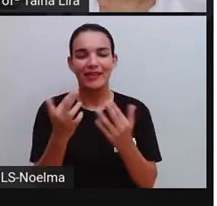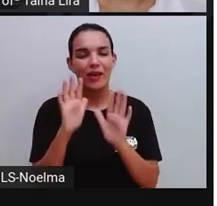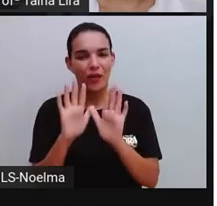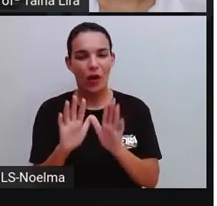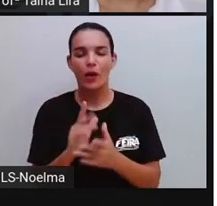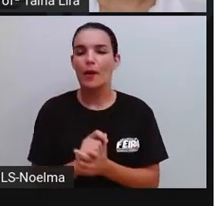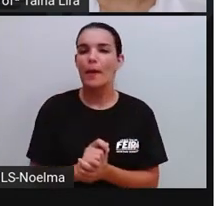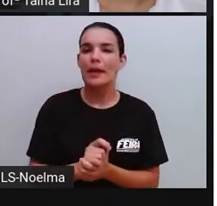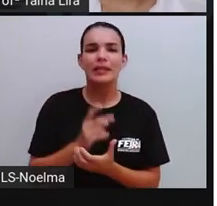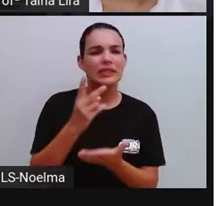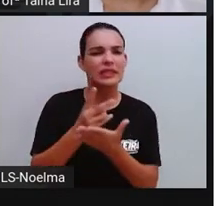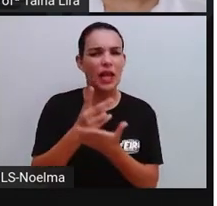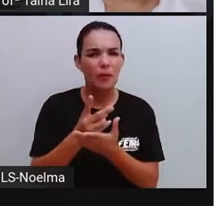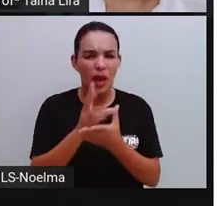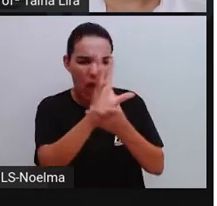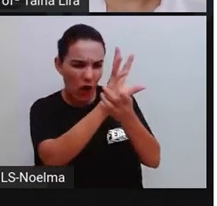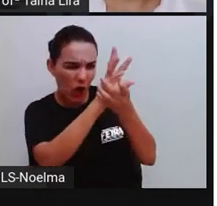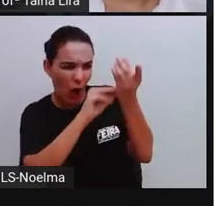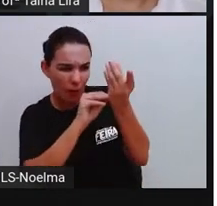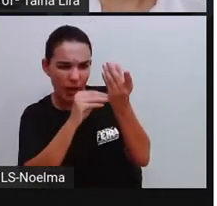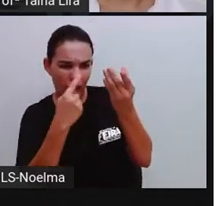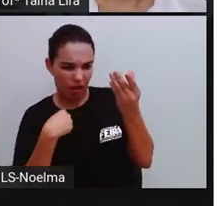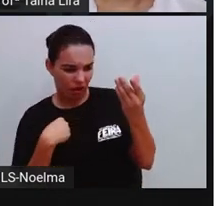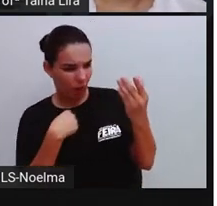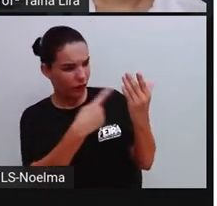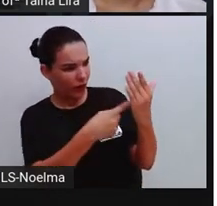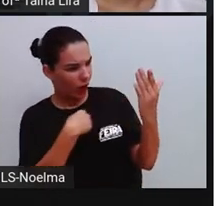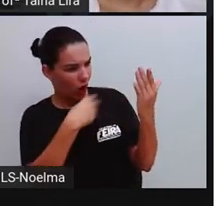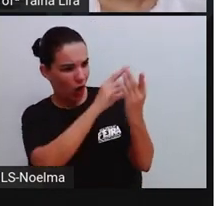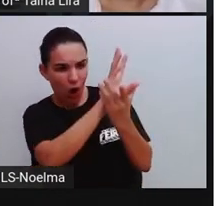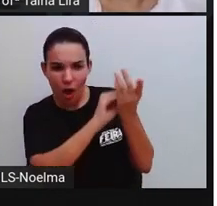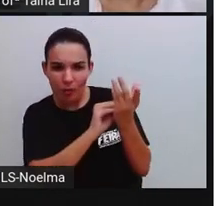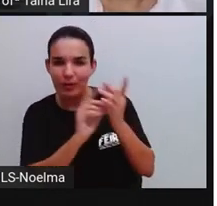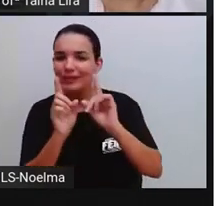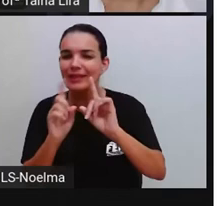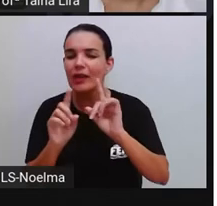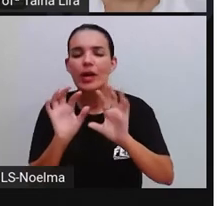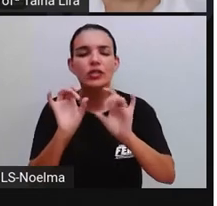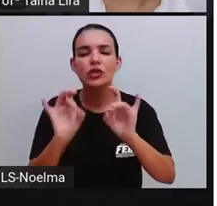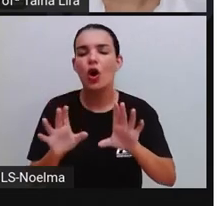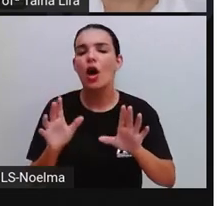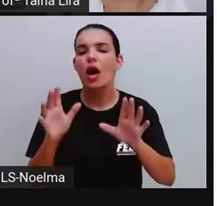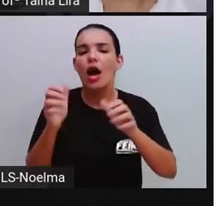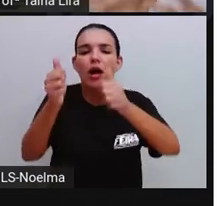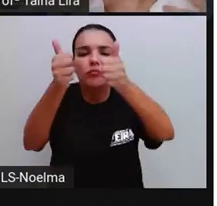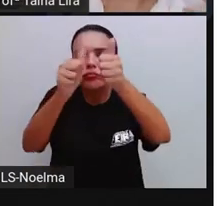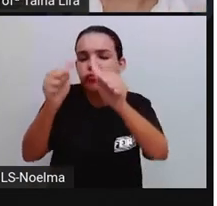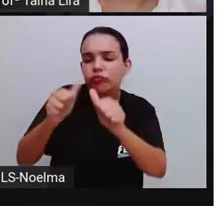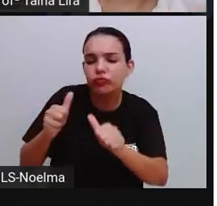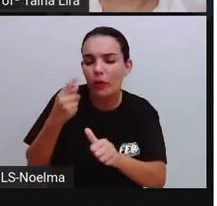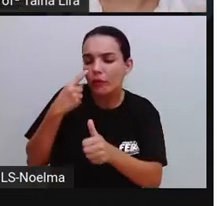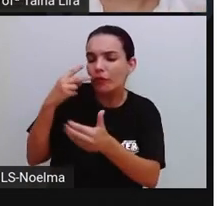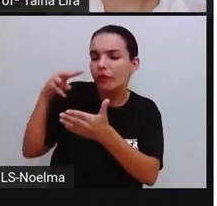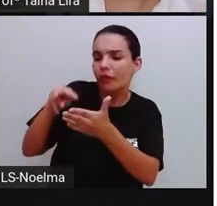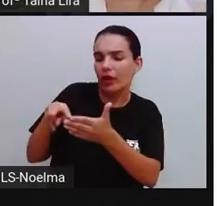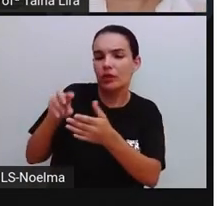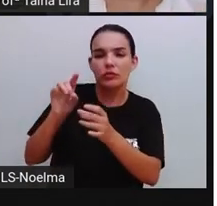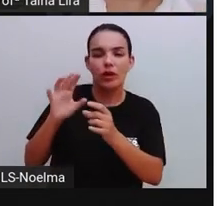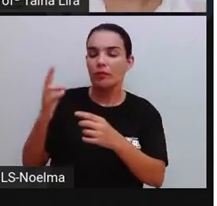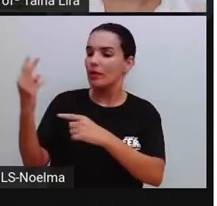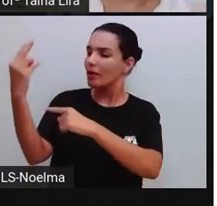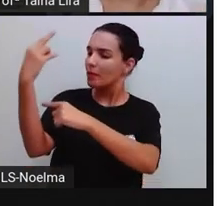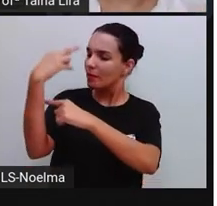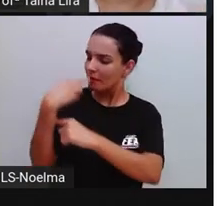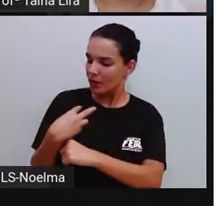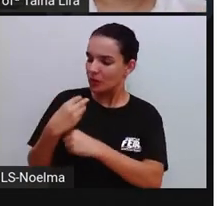é fiel ao retrato, tá? É a forma como a pessoa se vê, não realmente a forma como ela